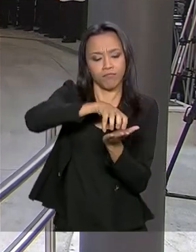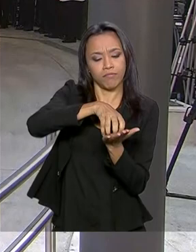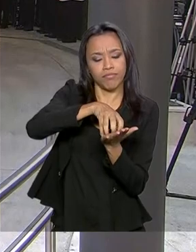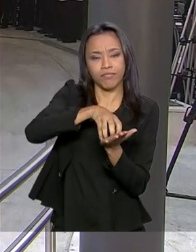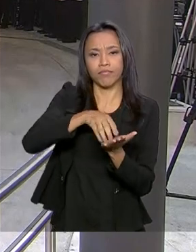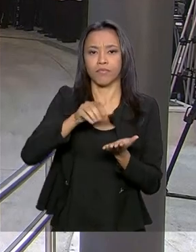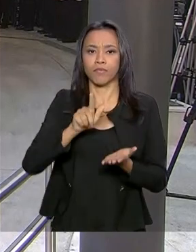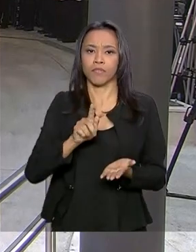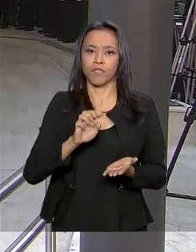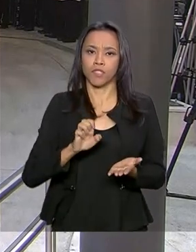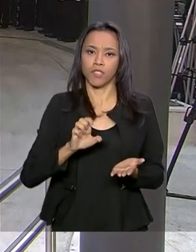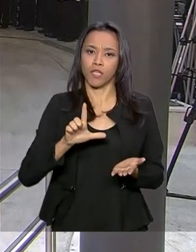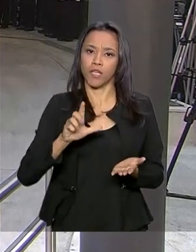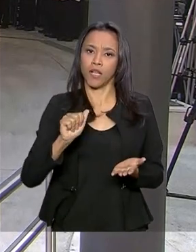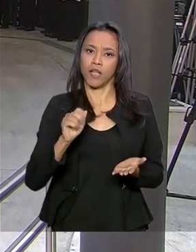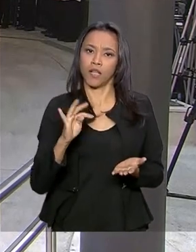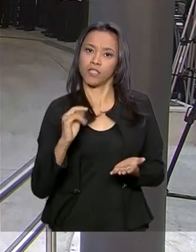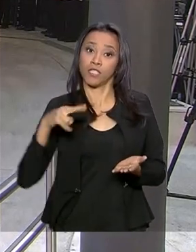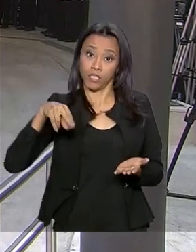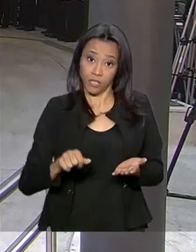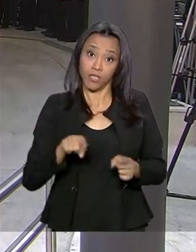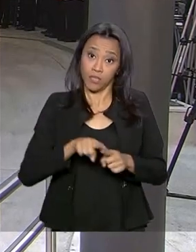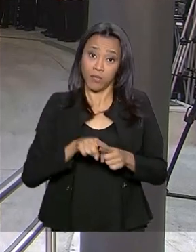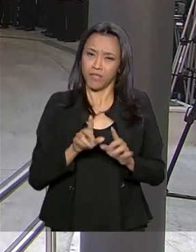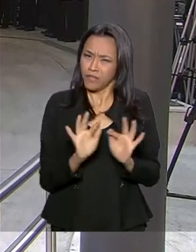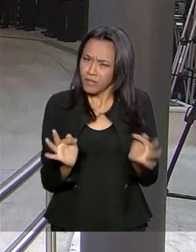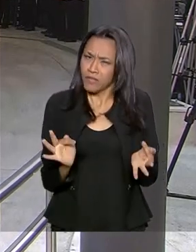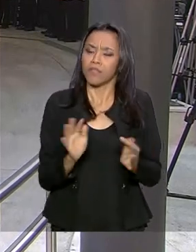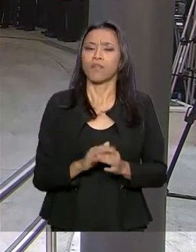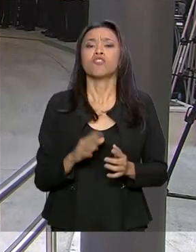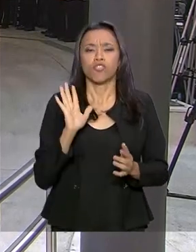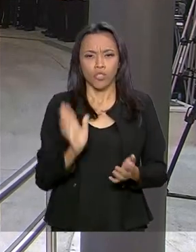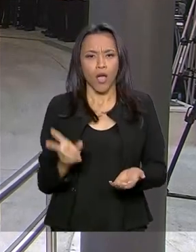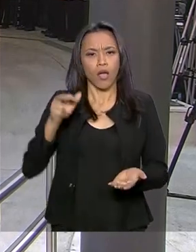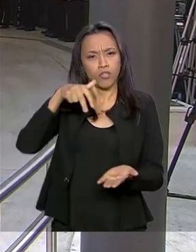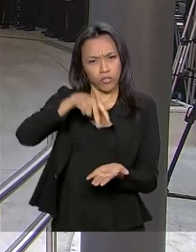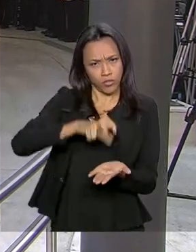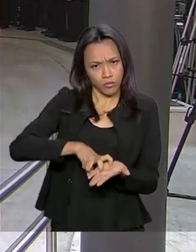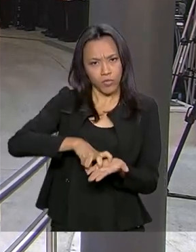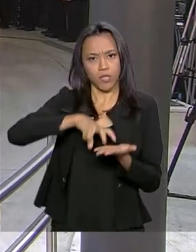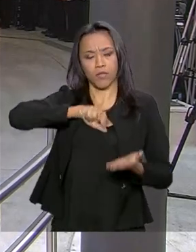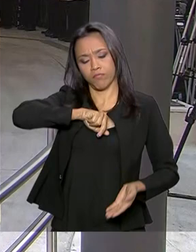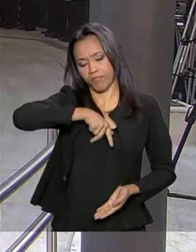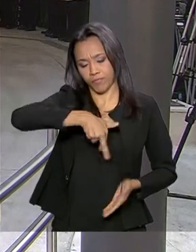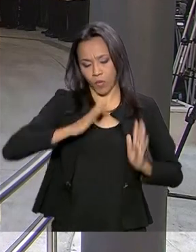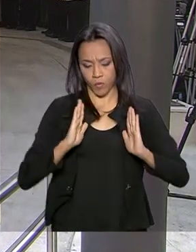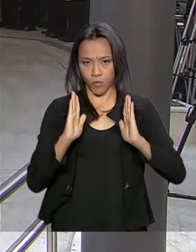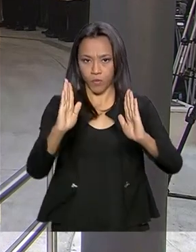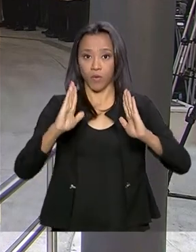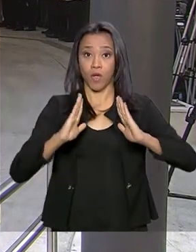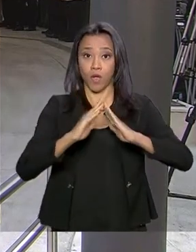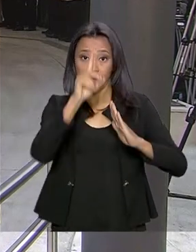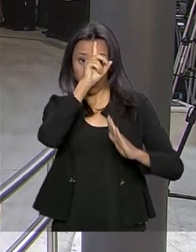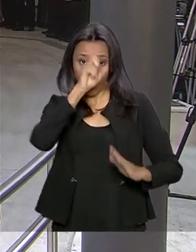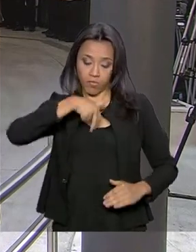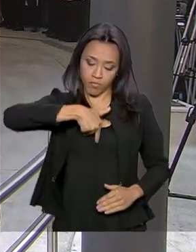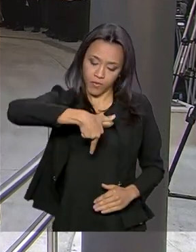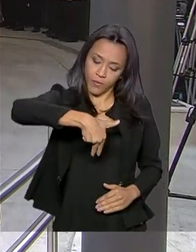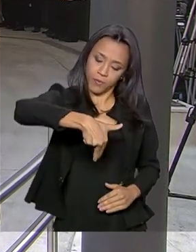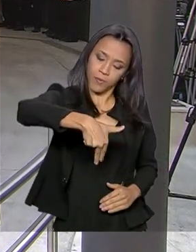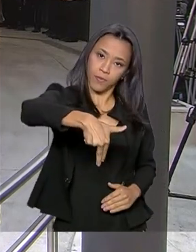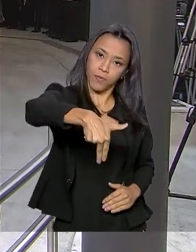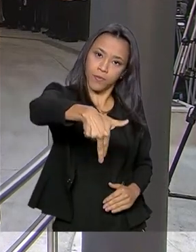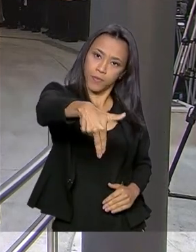e caldo ralo. O presidente já realizou exercícios pela manhã, uma caminhada pelo corredor do hospital e deve fazer